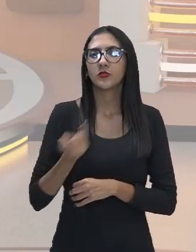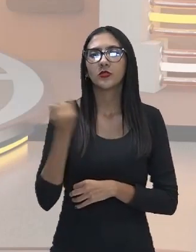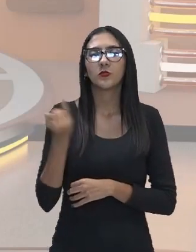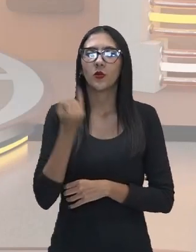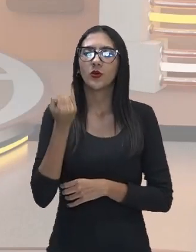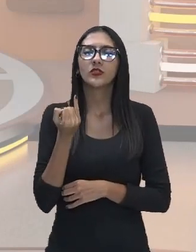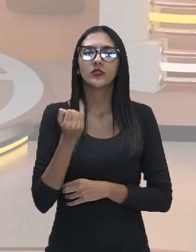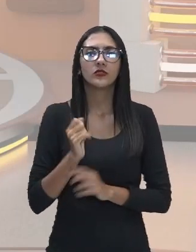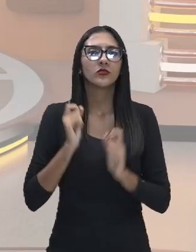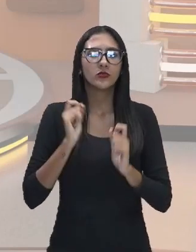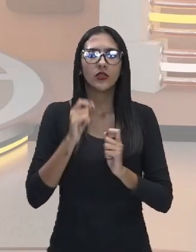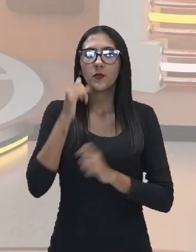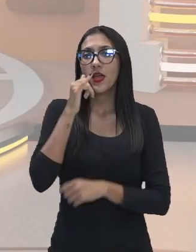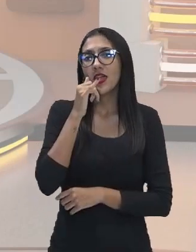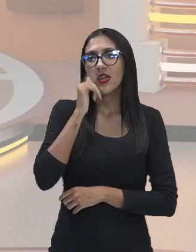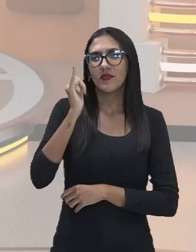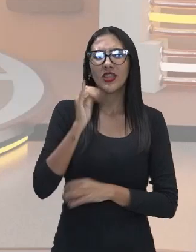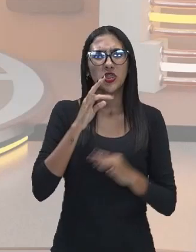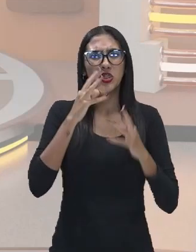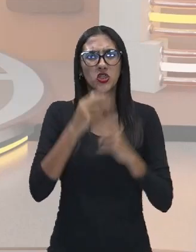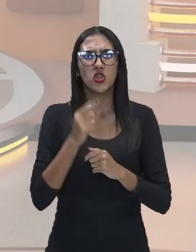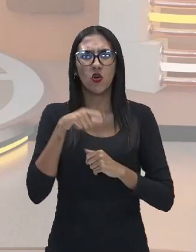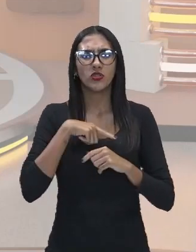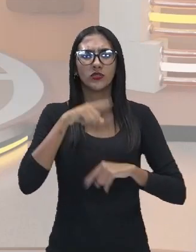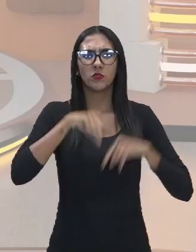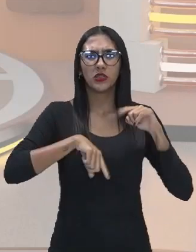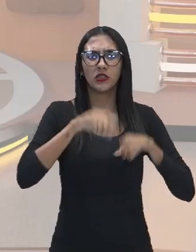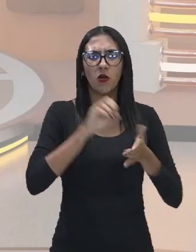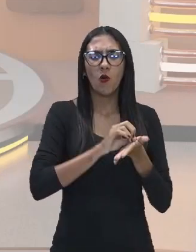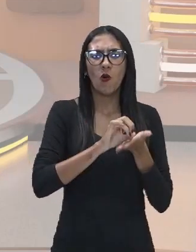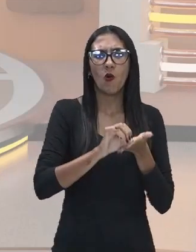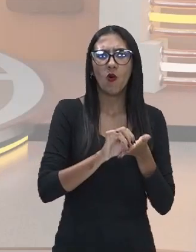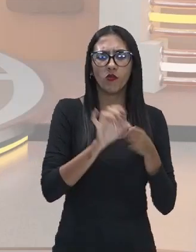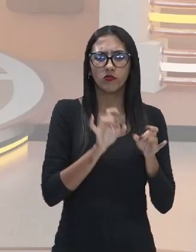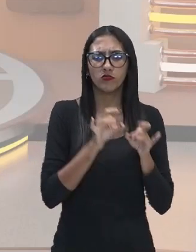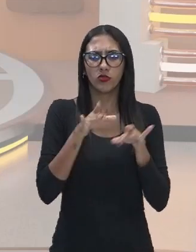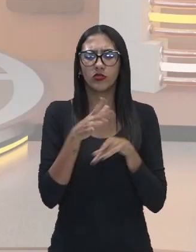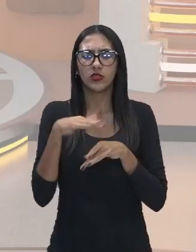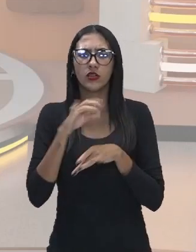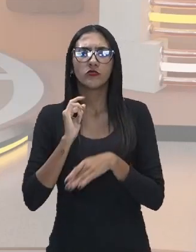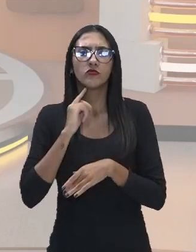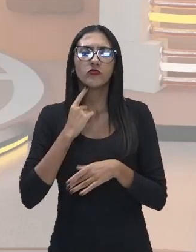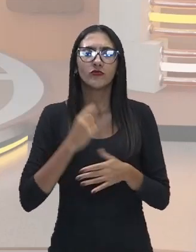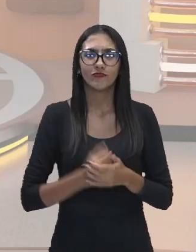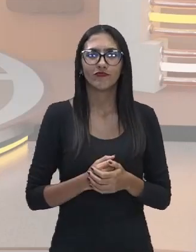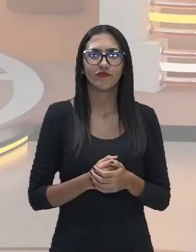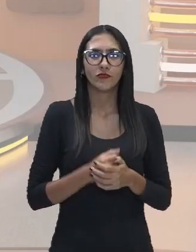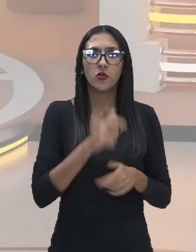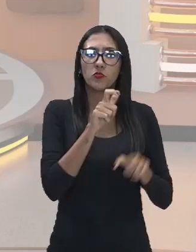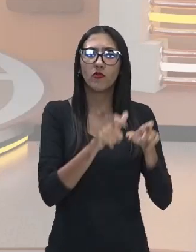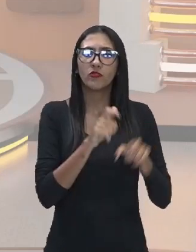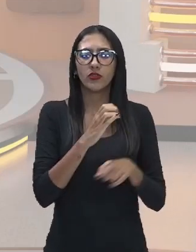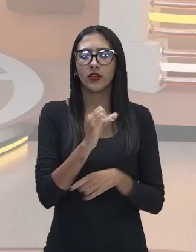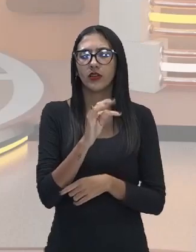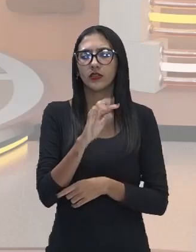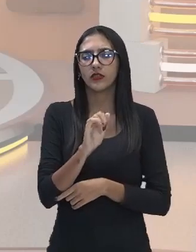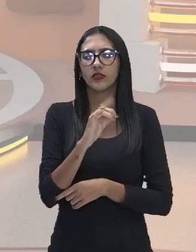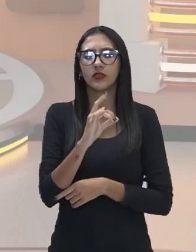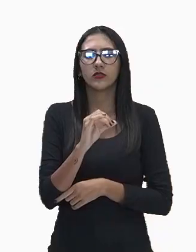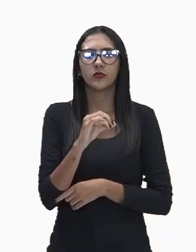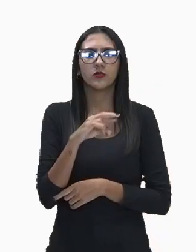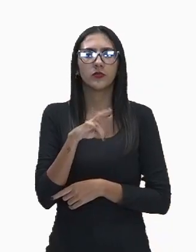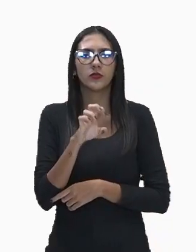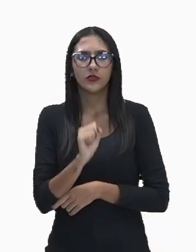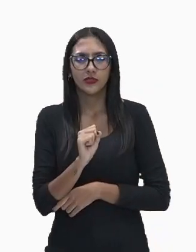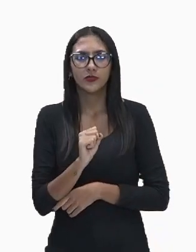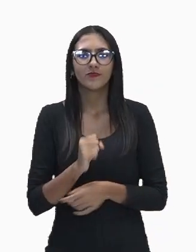evitar que todo o lixo que seja gerado vá parar nos ateus ou nos lixões é o caso dos catadores de lixo vamos falar um pouquinho sobre